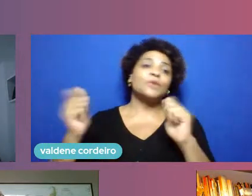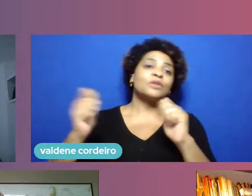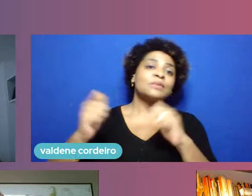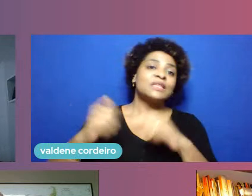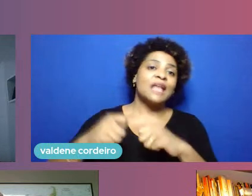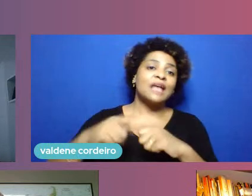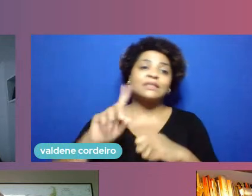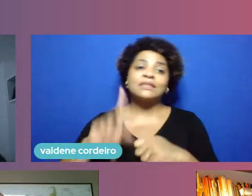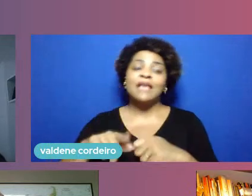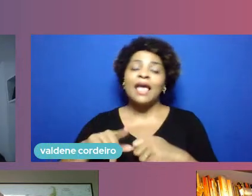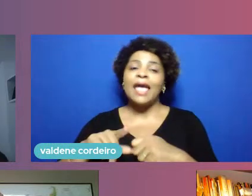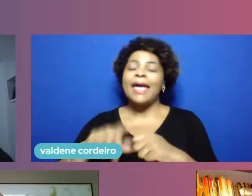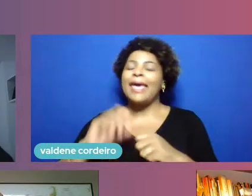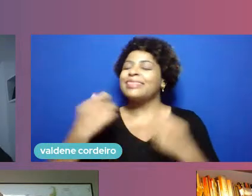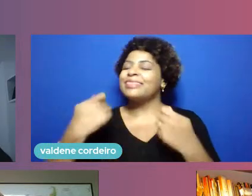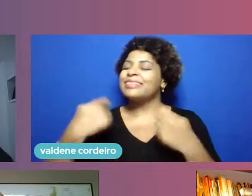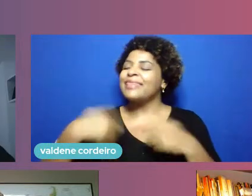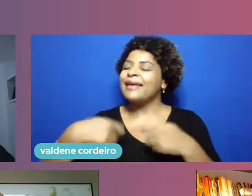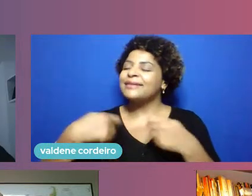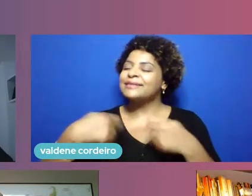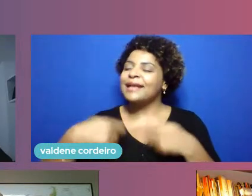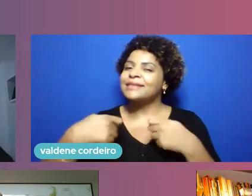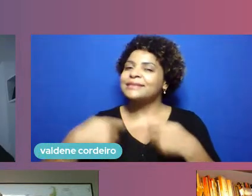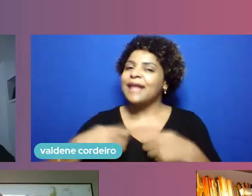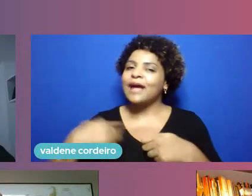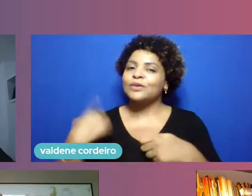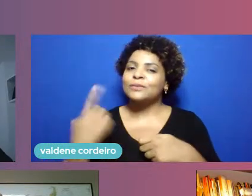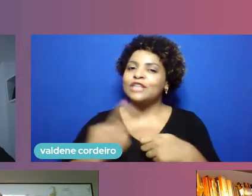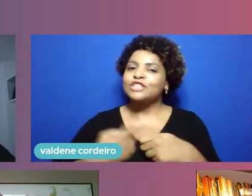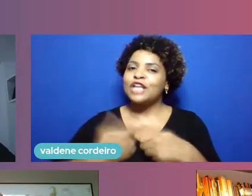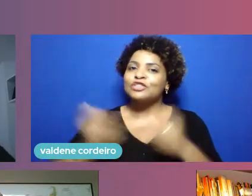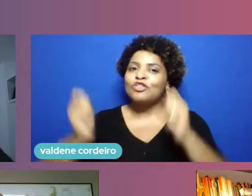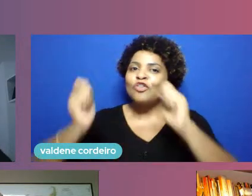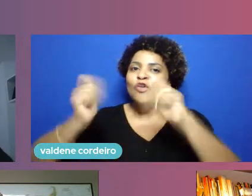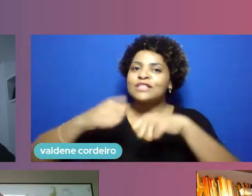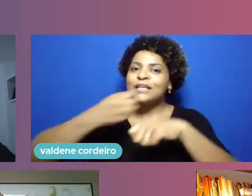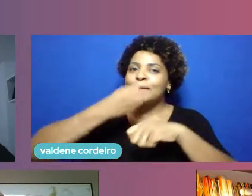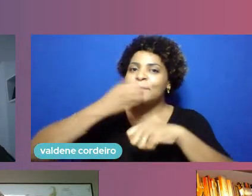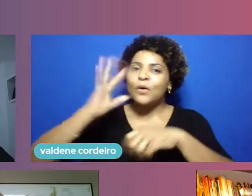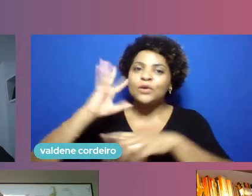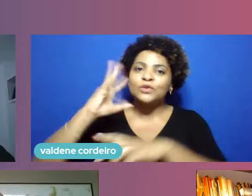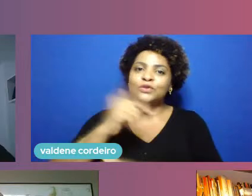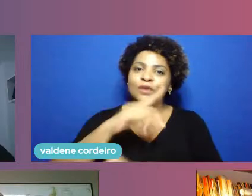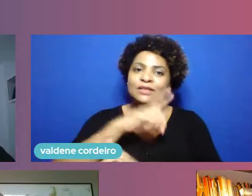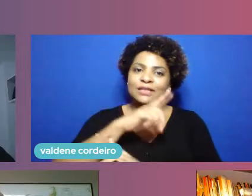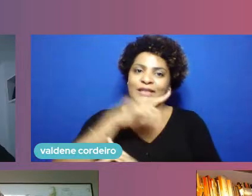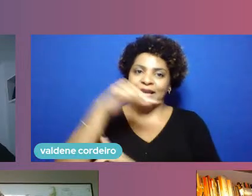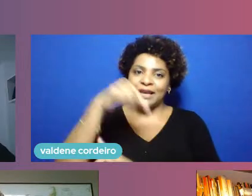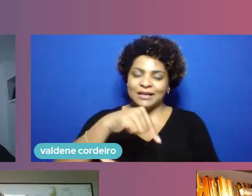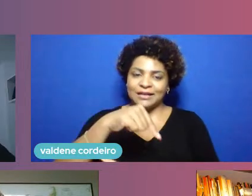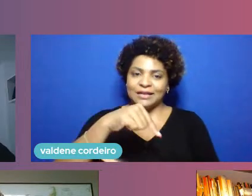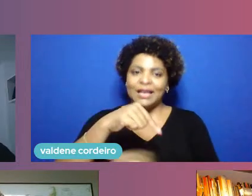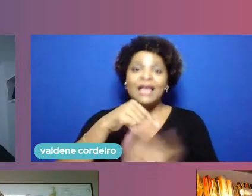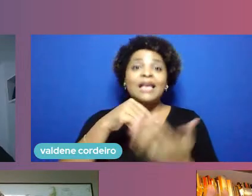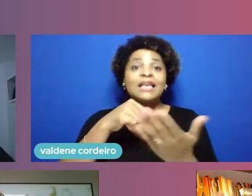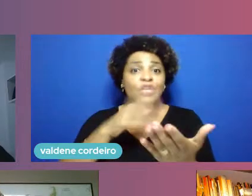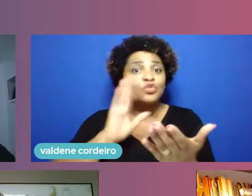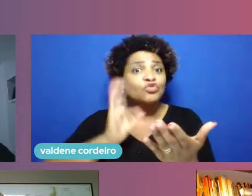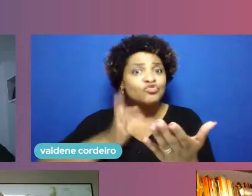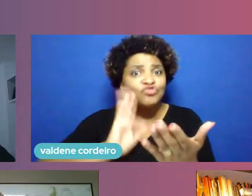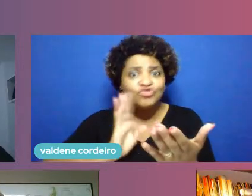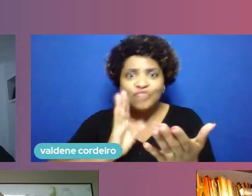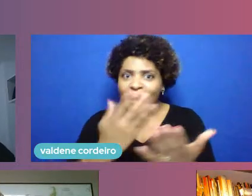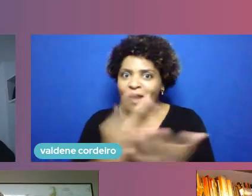essencial para a gente realmente escalar as boas soluções que temos aqui e isso é uma coisa que já está acontecendo não é nenhuma